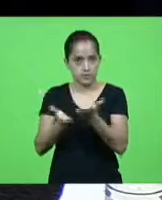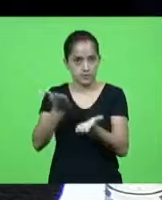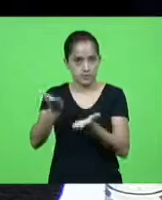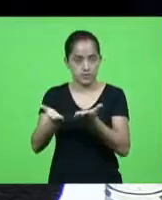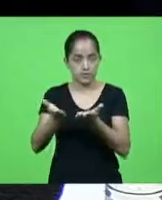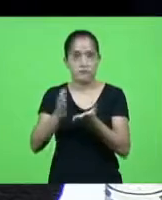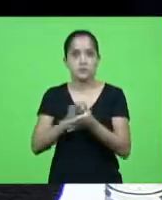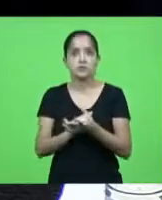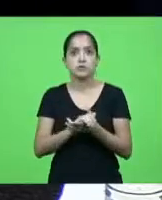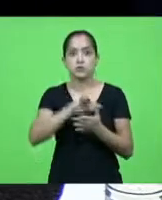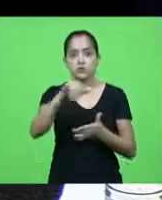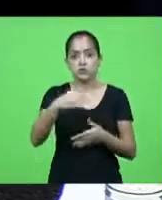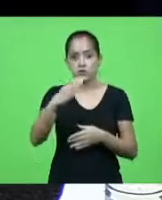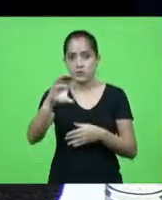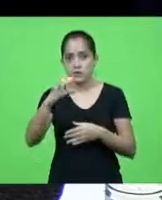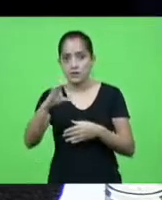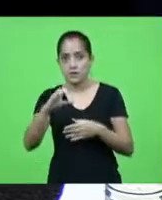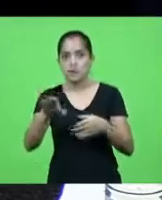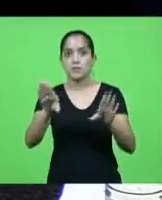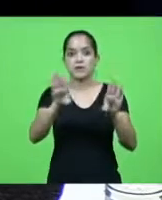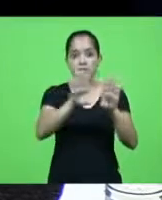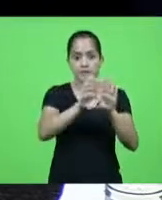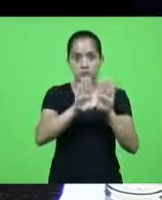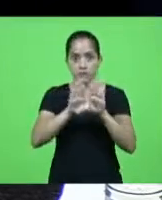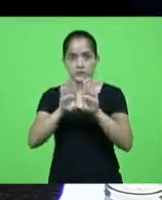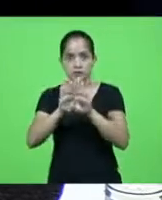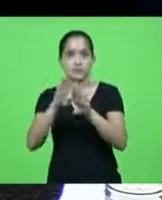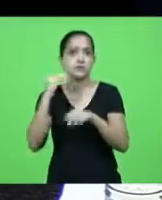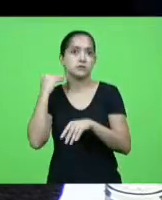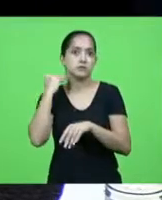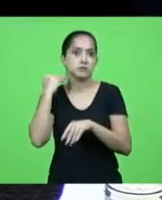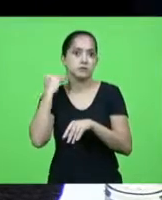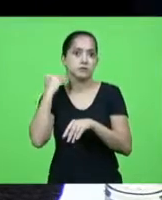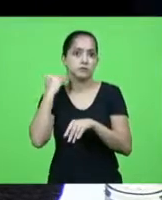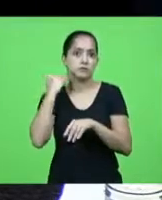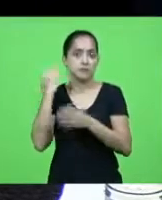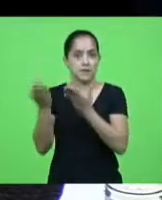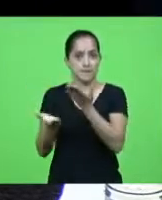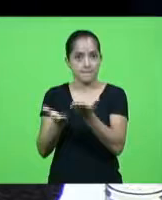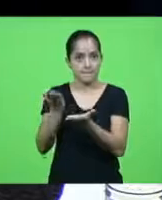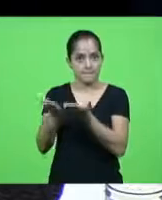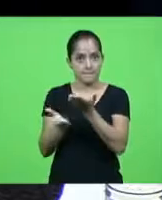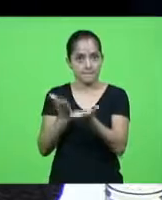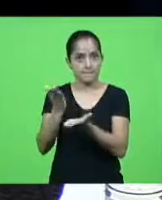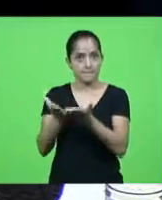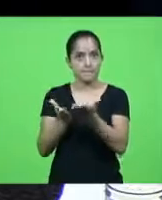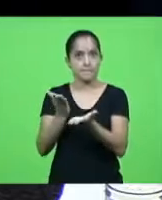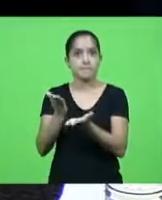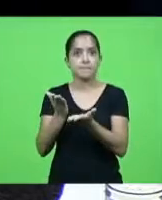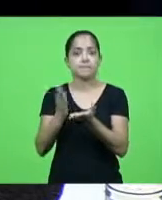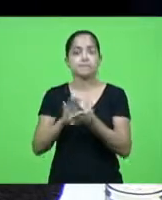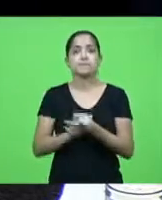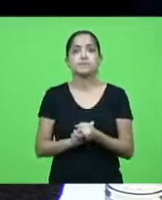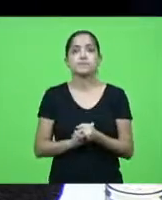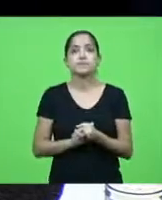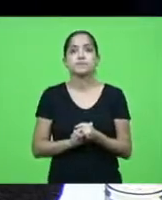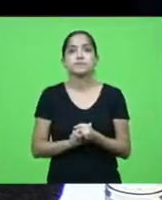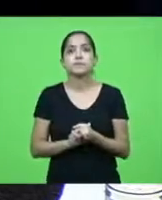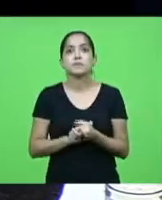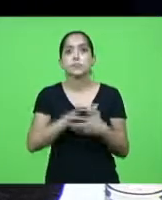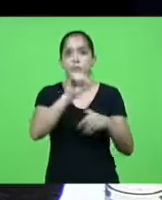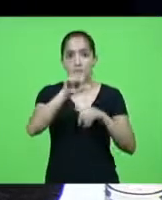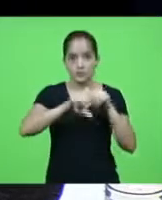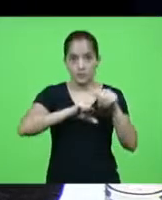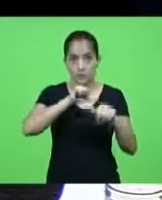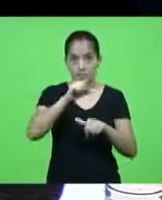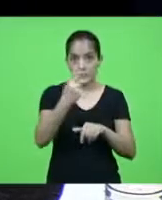de Joaçaba, fechamento de dois postos de atendimento, Salto Veloso e Ouro, transformação